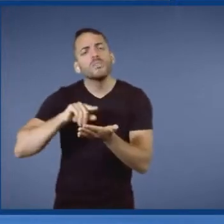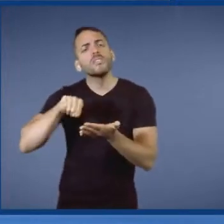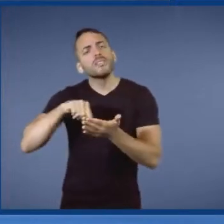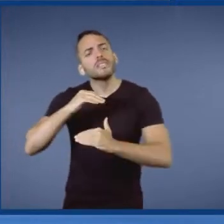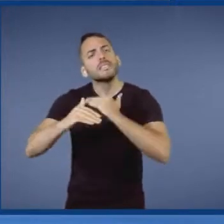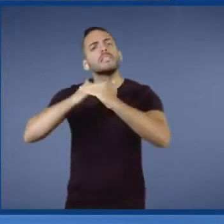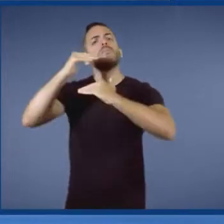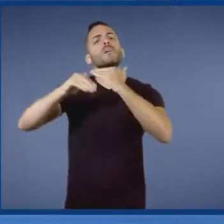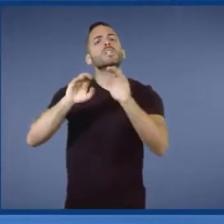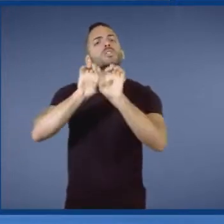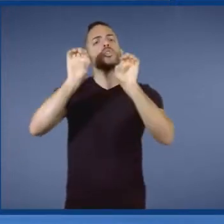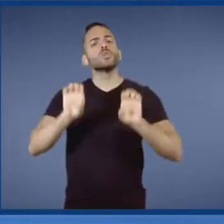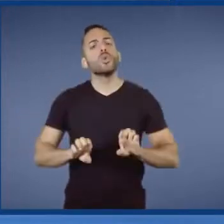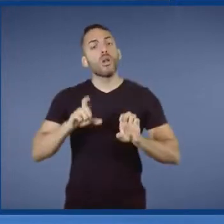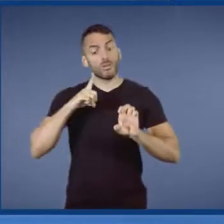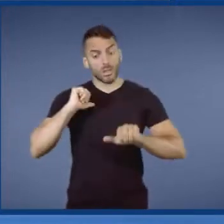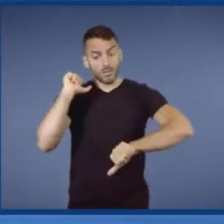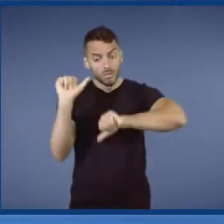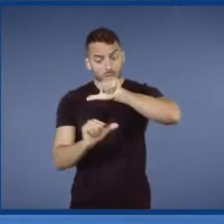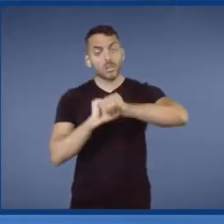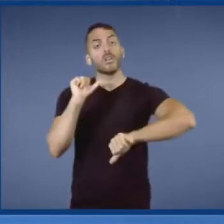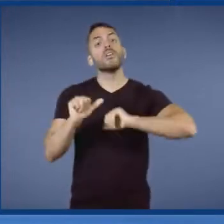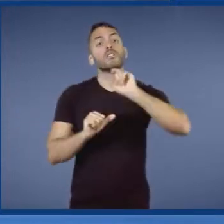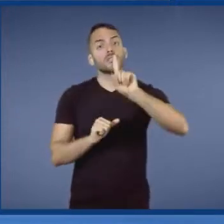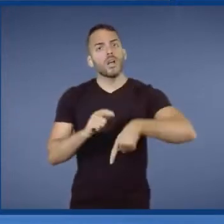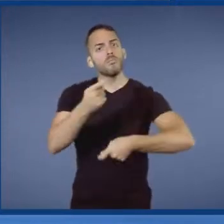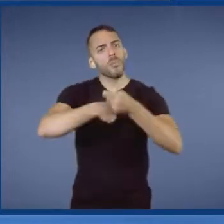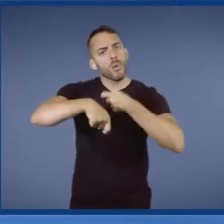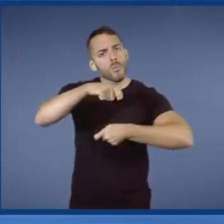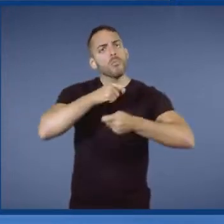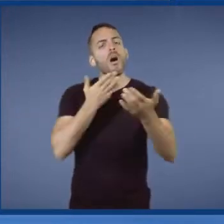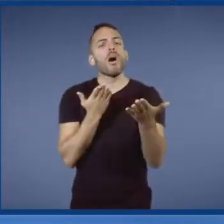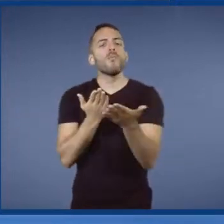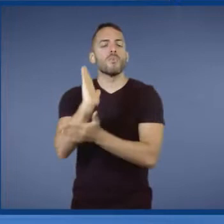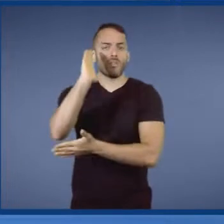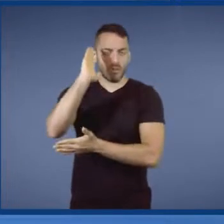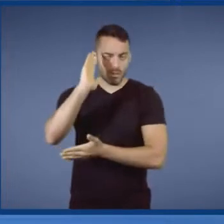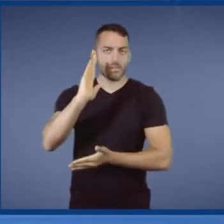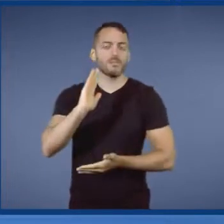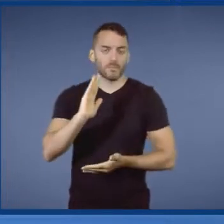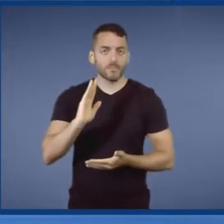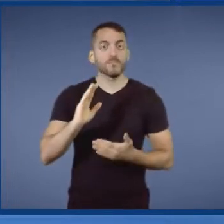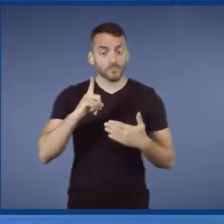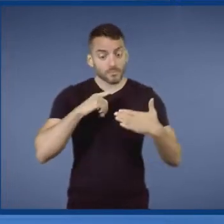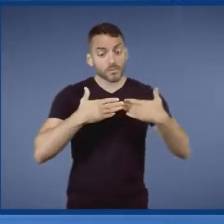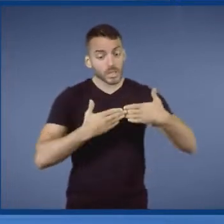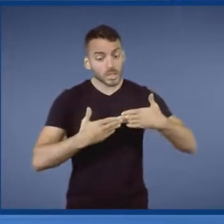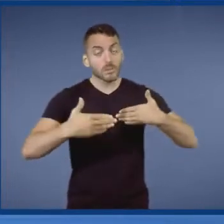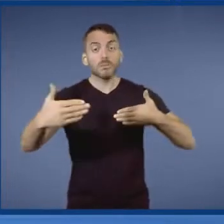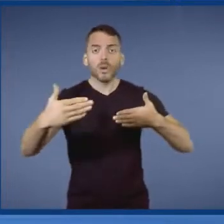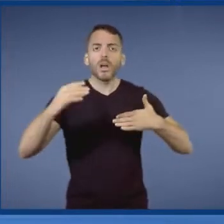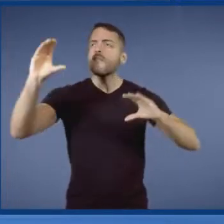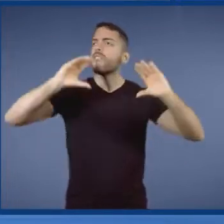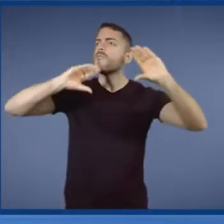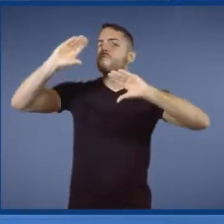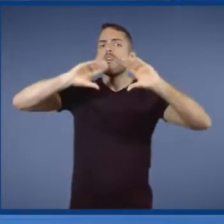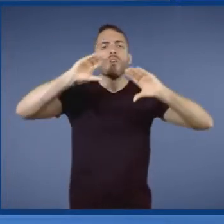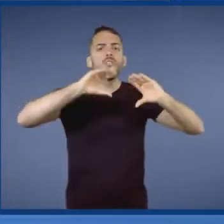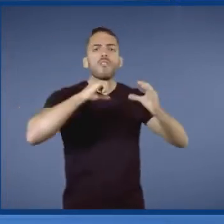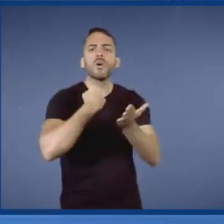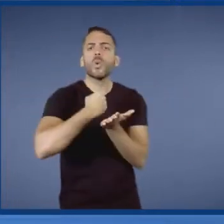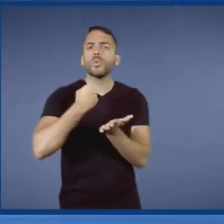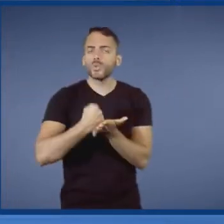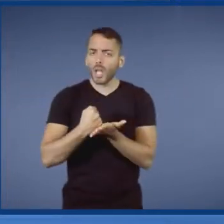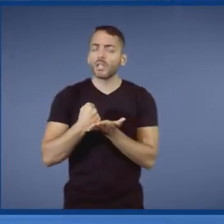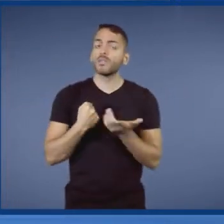foram várias reformas para o mercado aprovadas. De lá para cá, foi muito investimento contratado. De lá para cá,